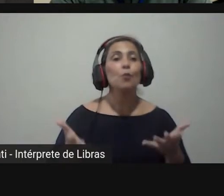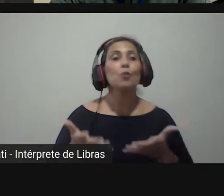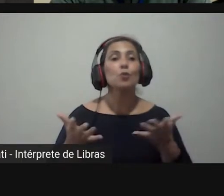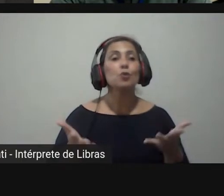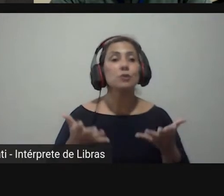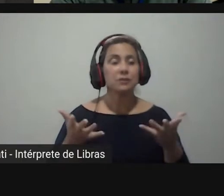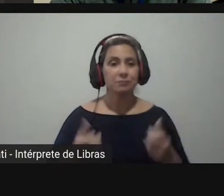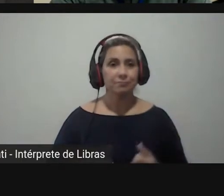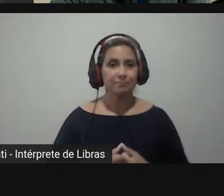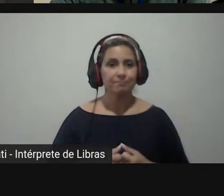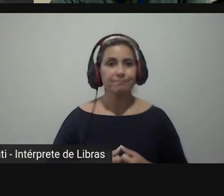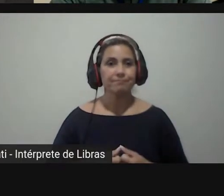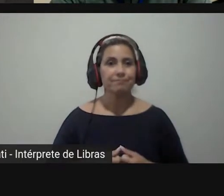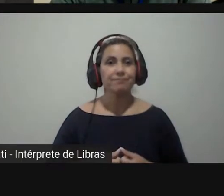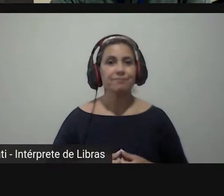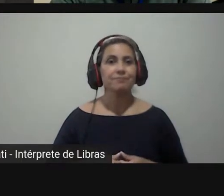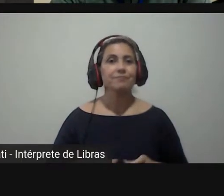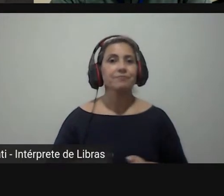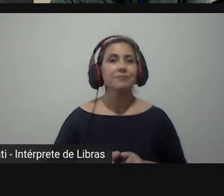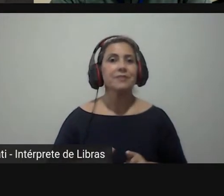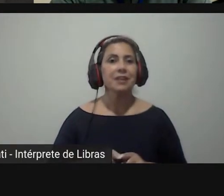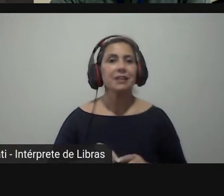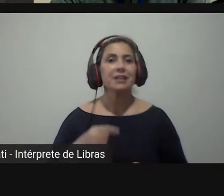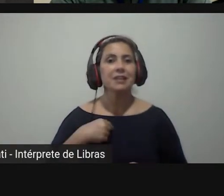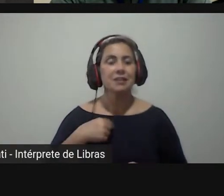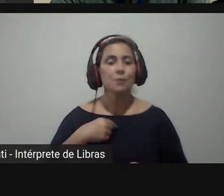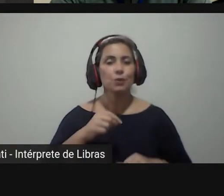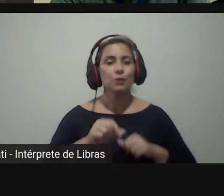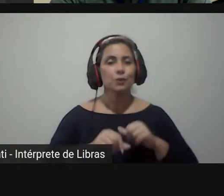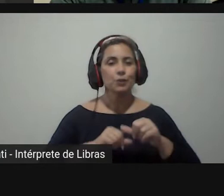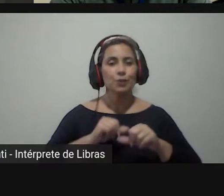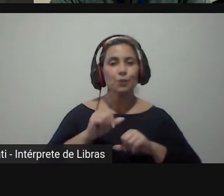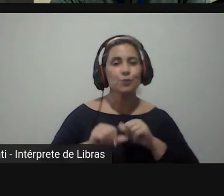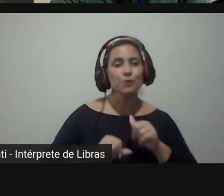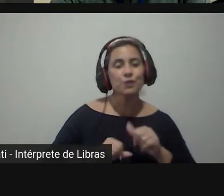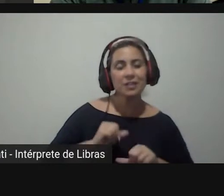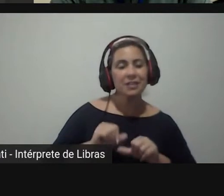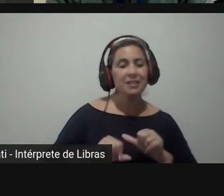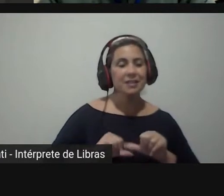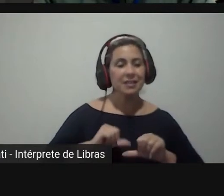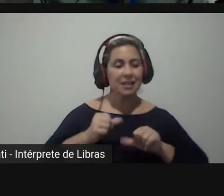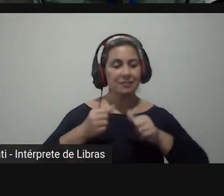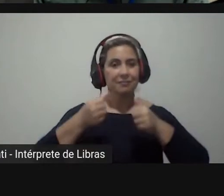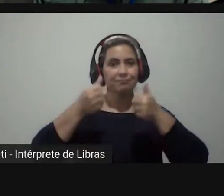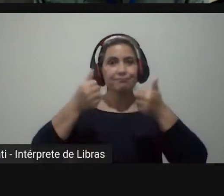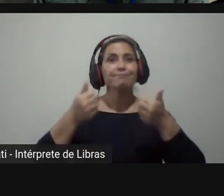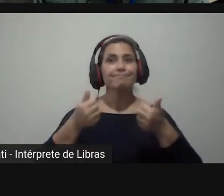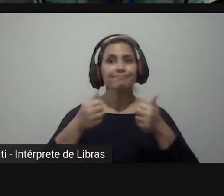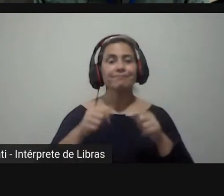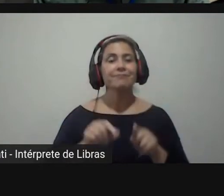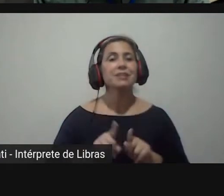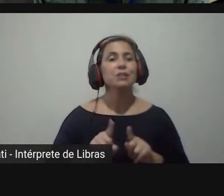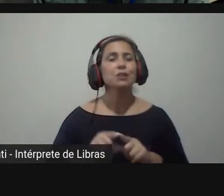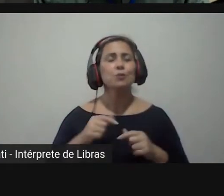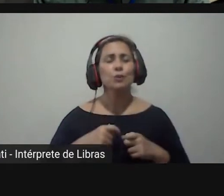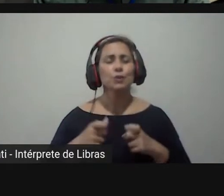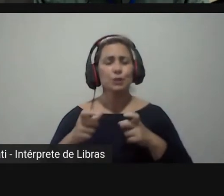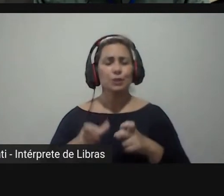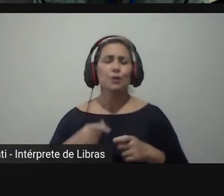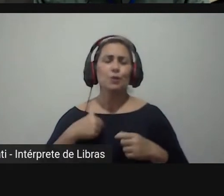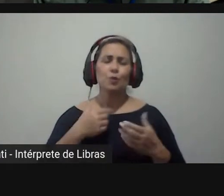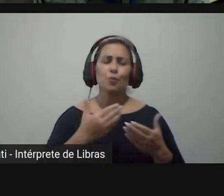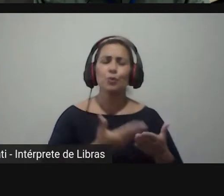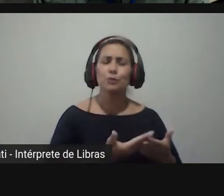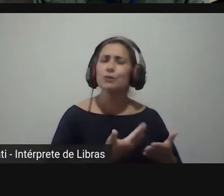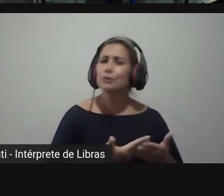está no centro daquilo que a gente chama de resiliência por quê apesar de você ter um ambiente extremamente adverso eu por exemplo estudei em